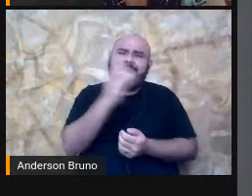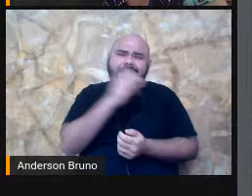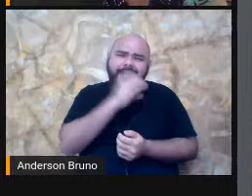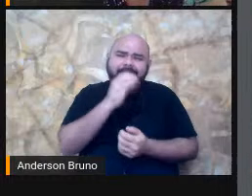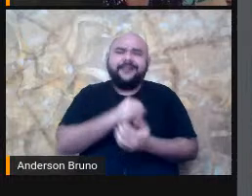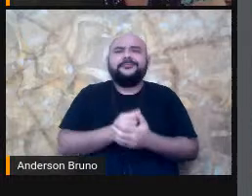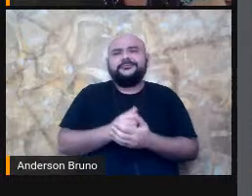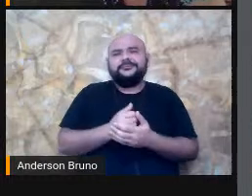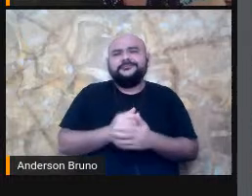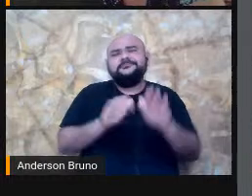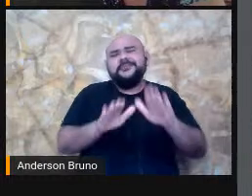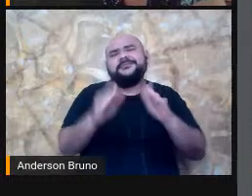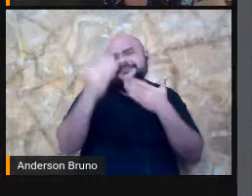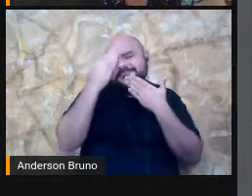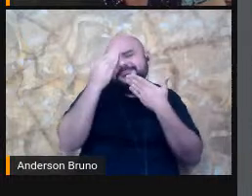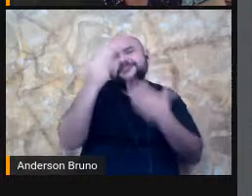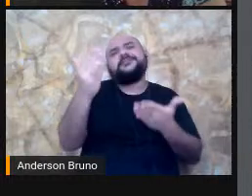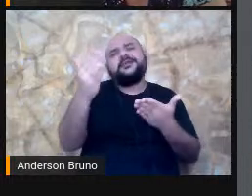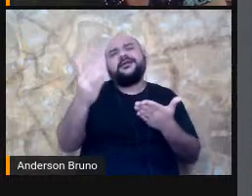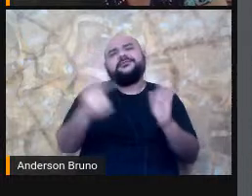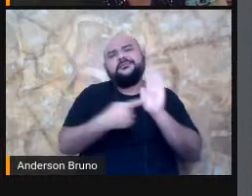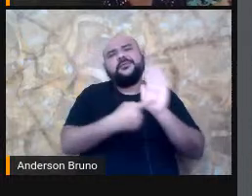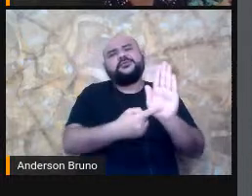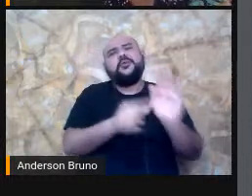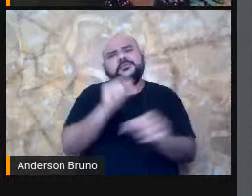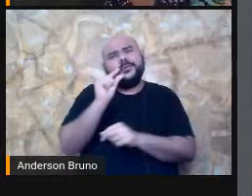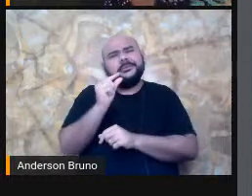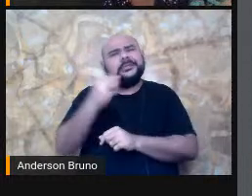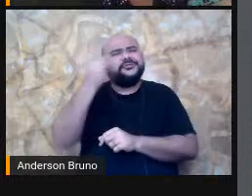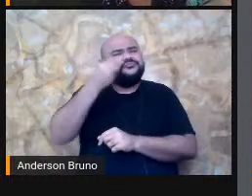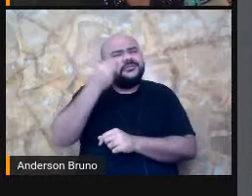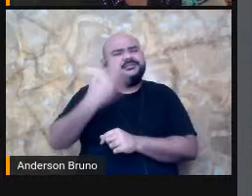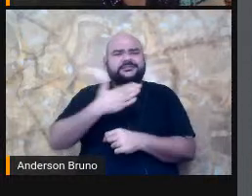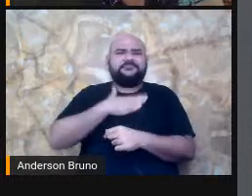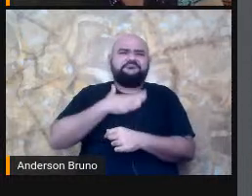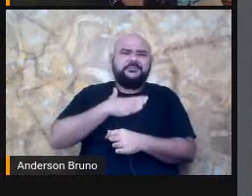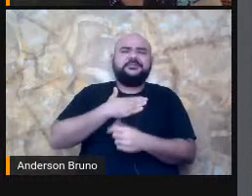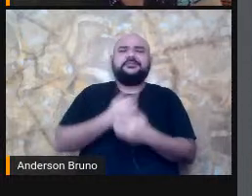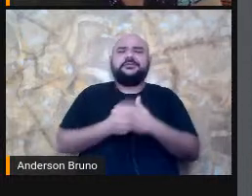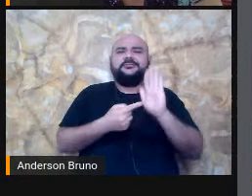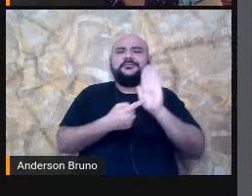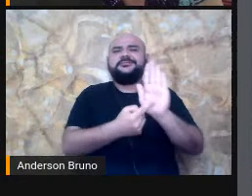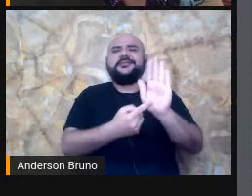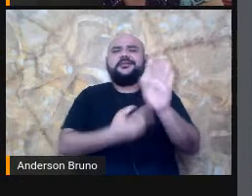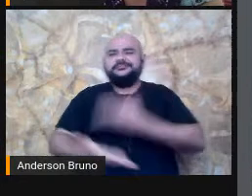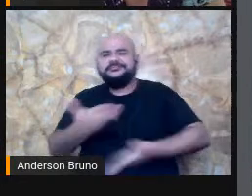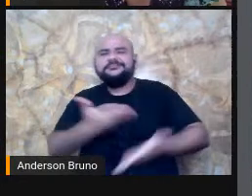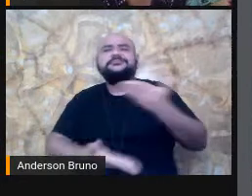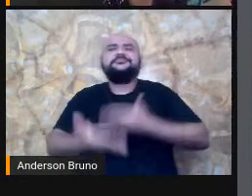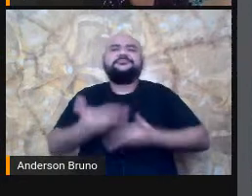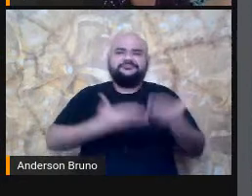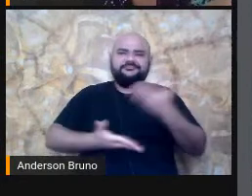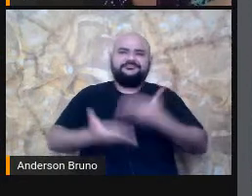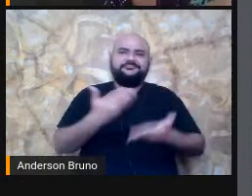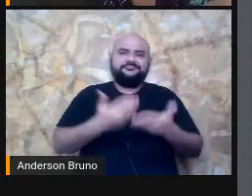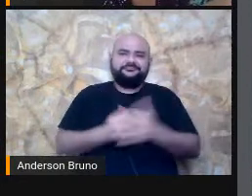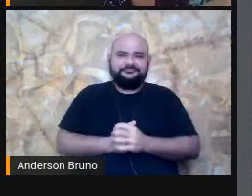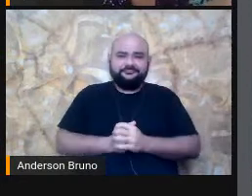Vocês É Muito Muito Importante Que a gente Possa Né?